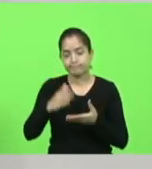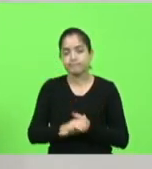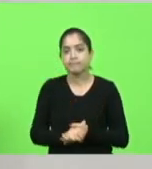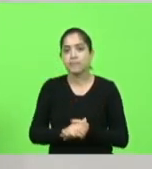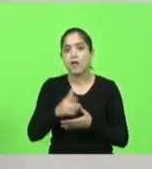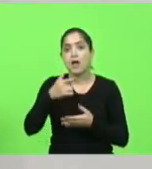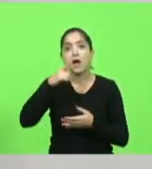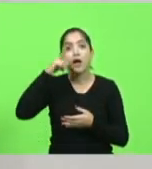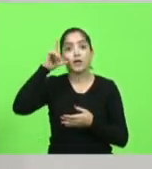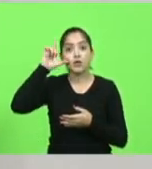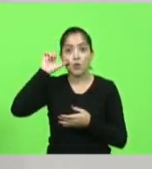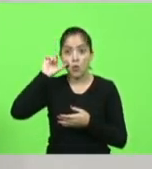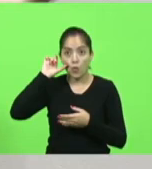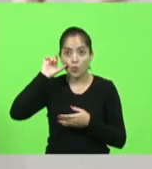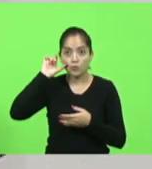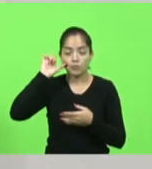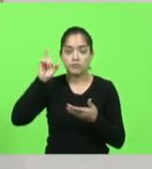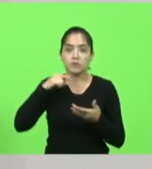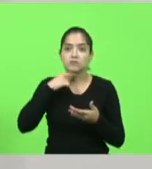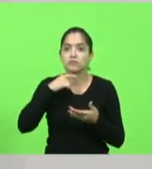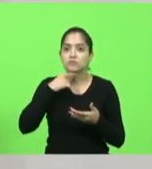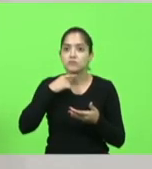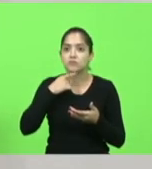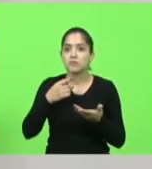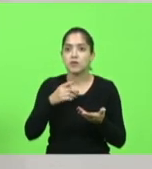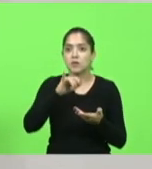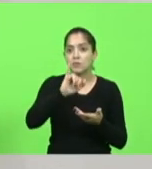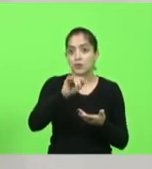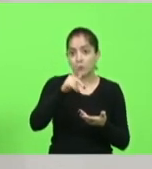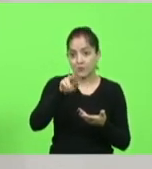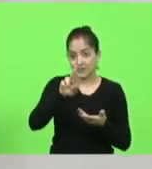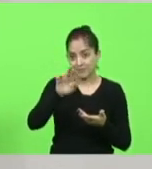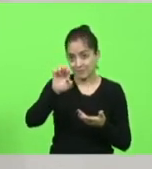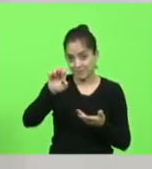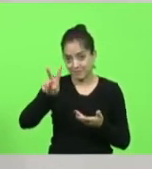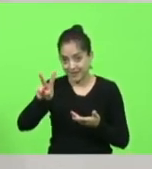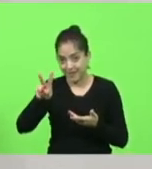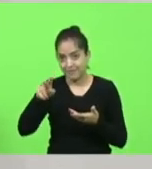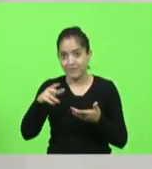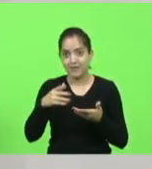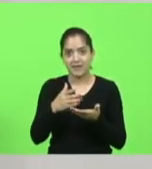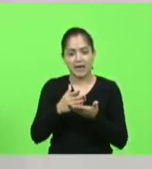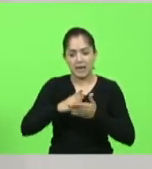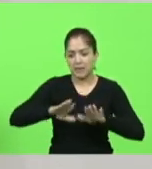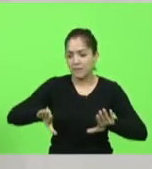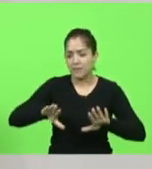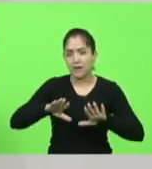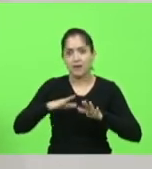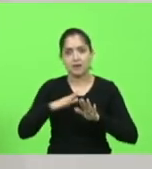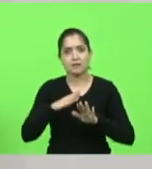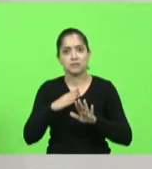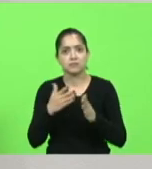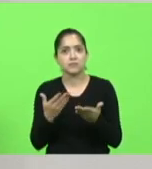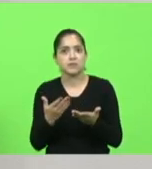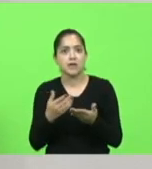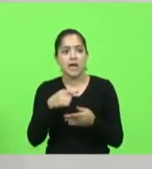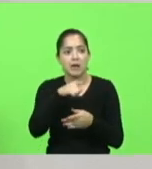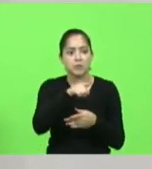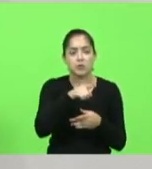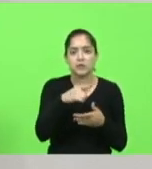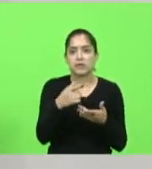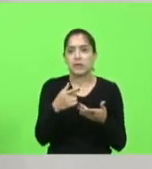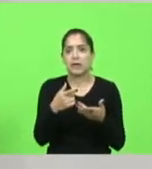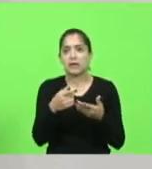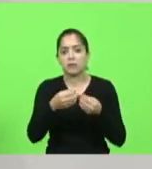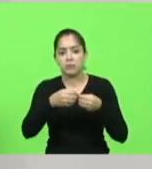ontem, na primeira reunião, não deu, porque o Iprev quer acabar com tudo desde o início, porque o rombo está dando, o